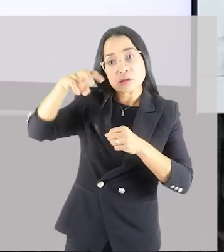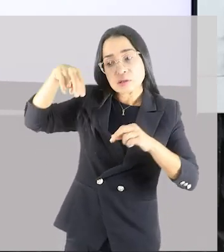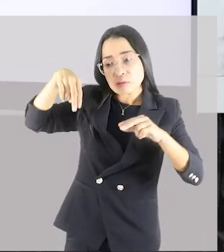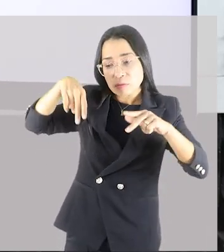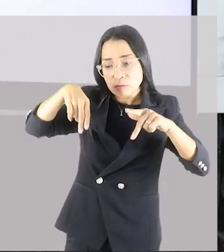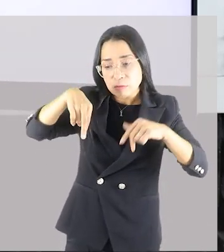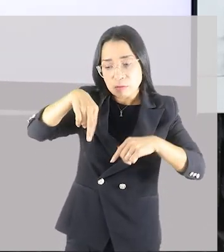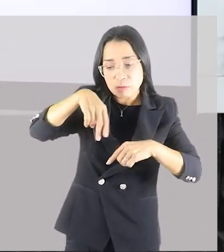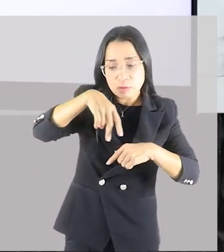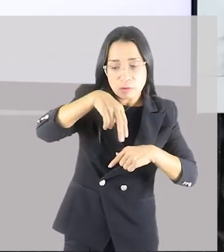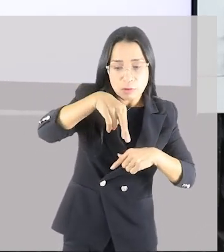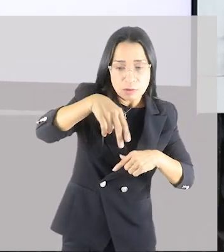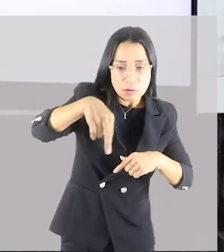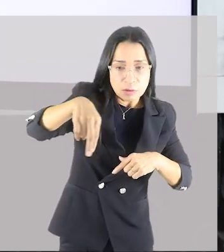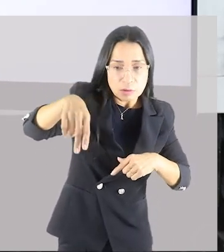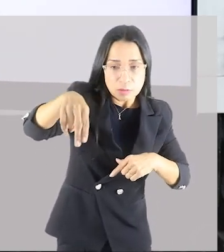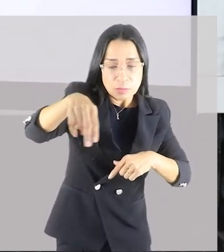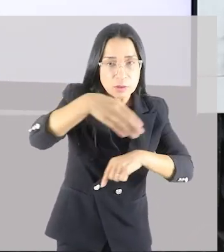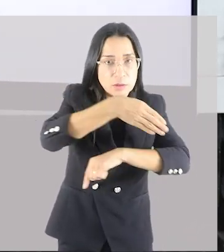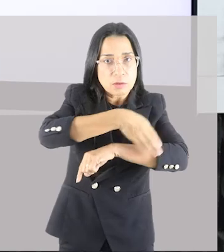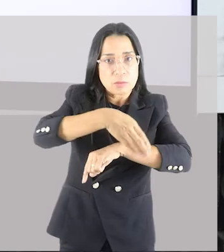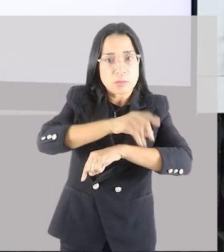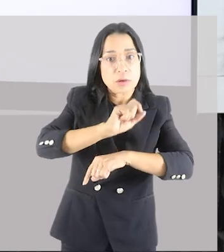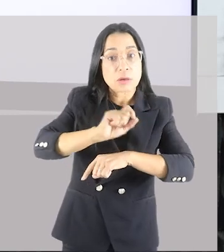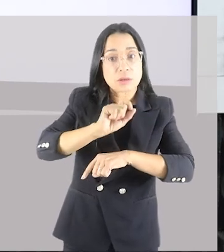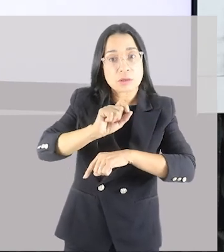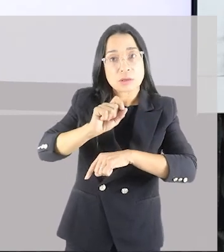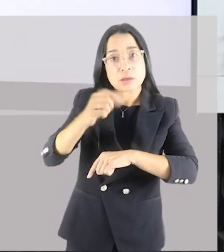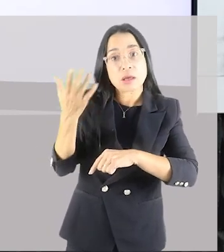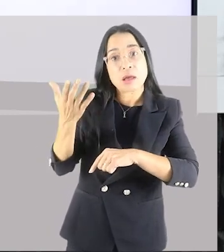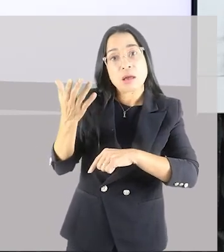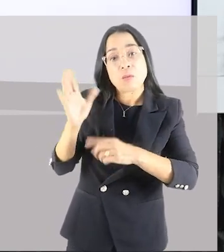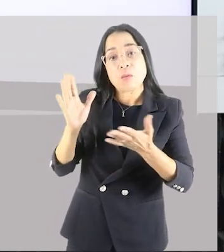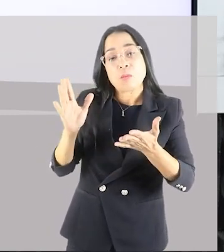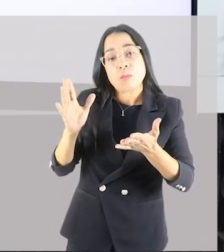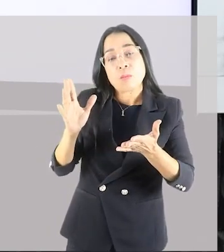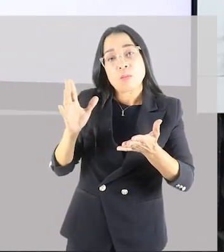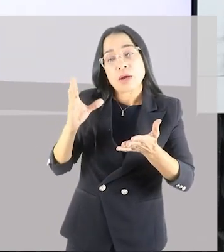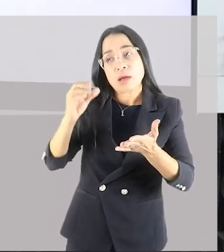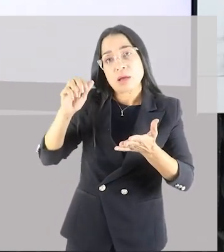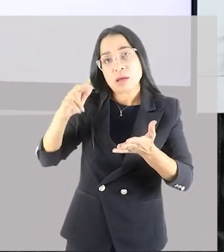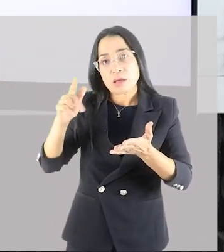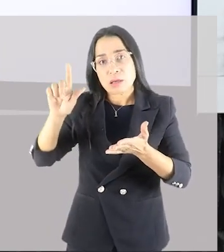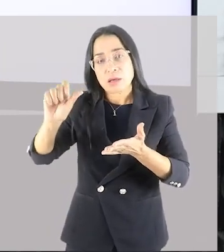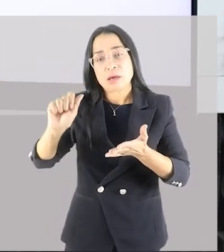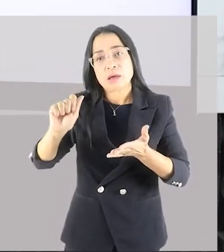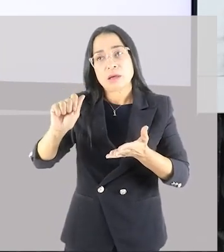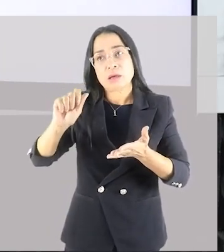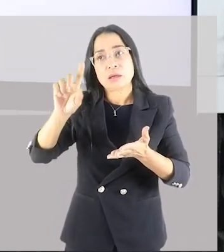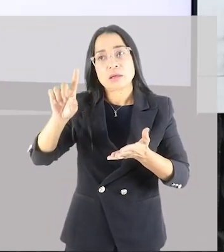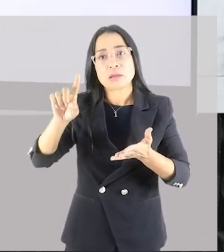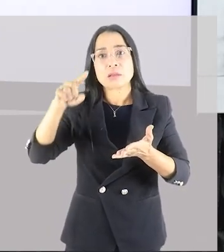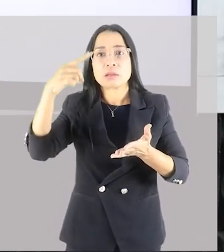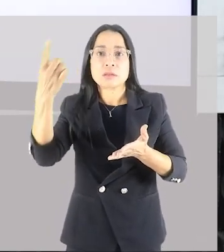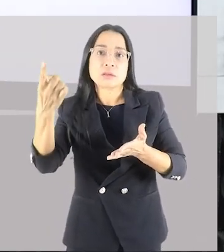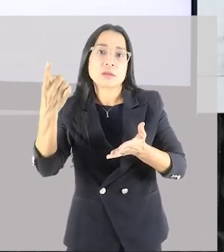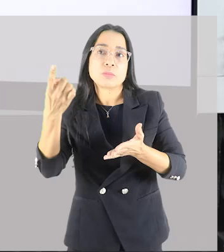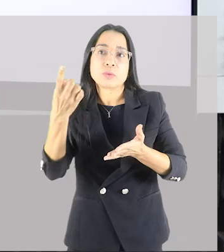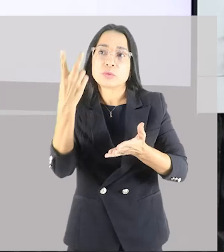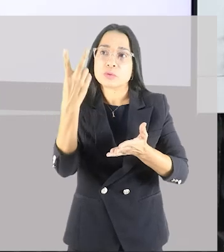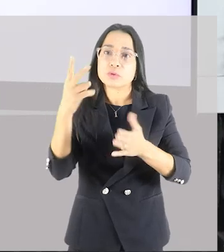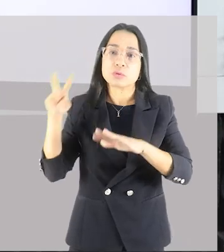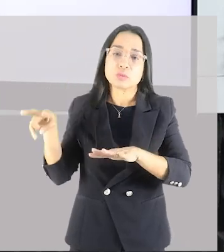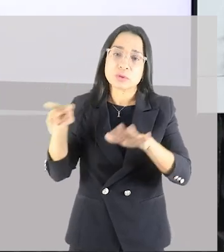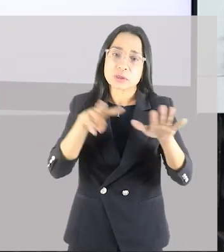praça do seu bairro, aquilo é uma carga. Depois de uma, duas semanas, se você continuar fazendo essas mesmas cinco